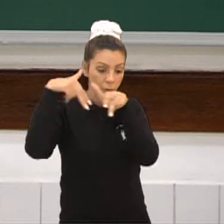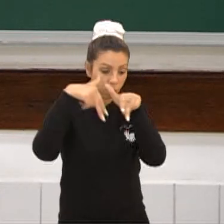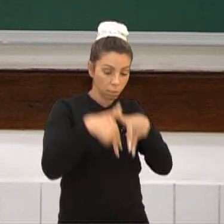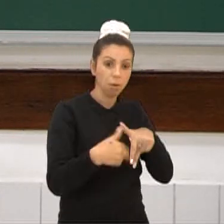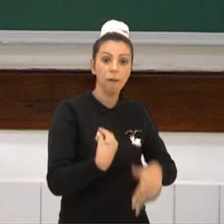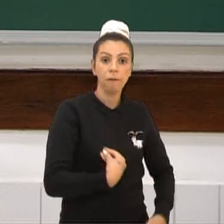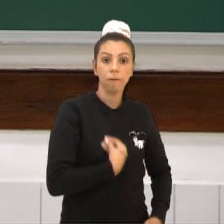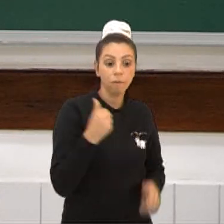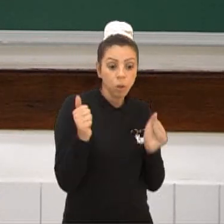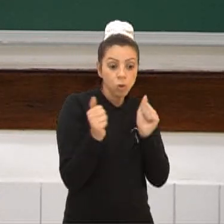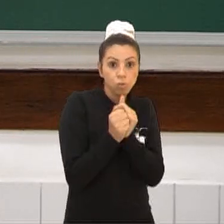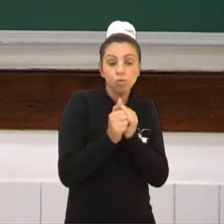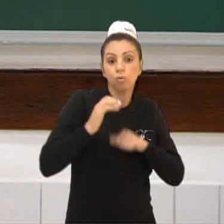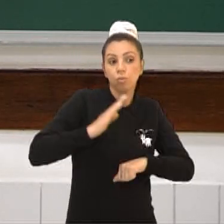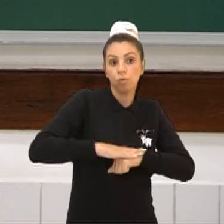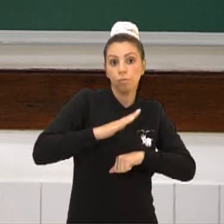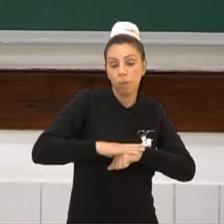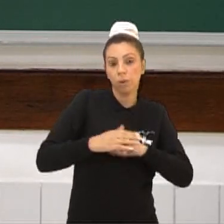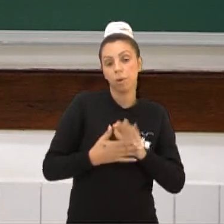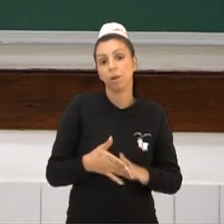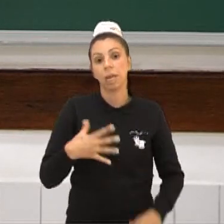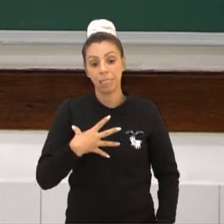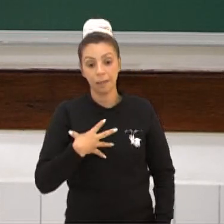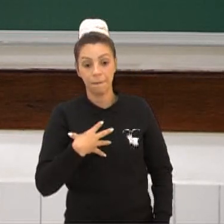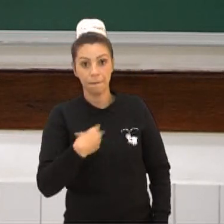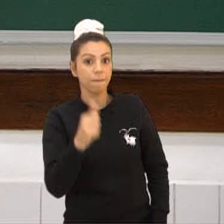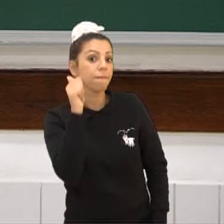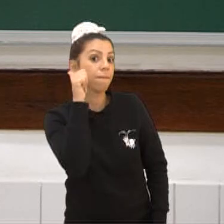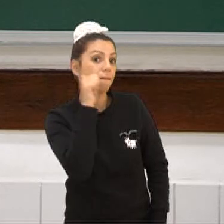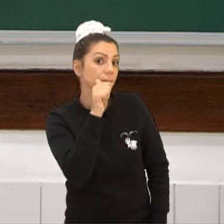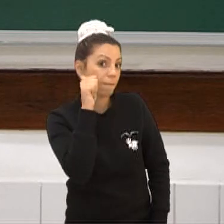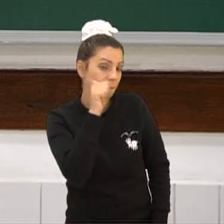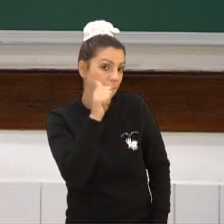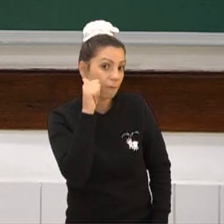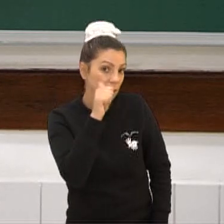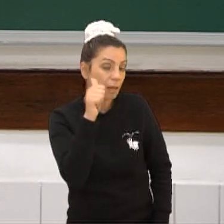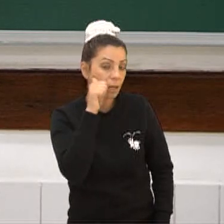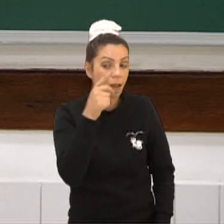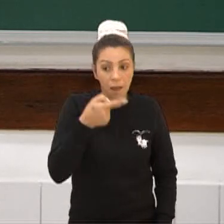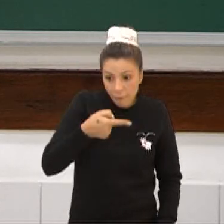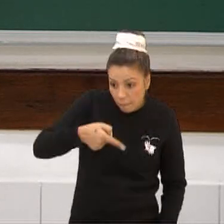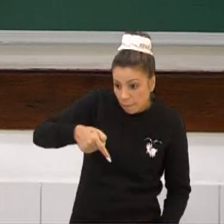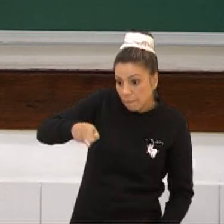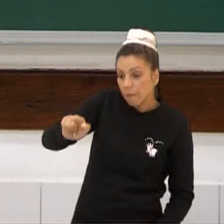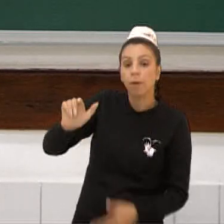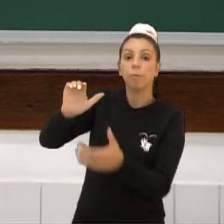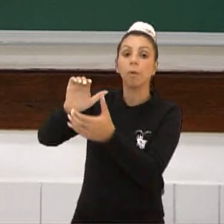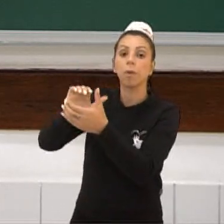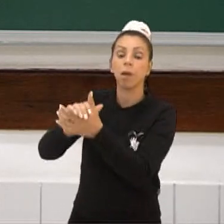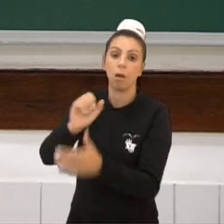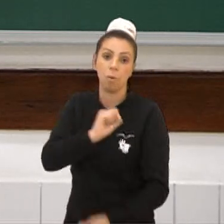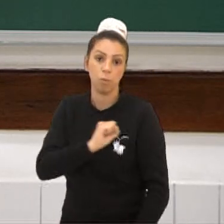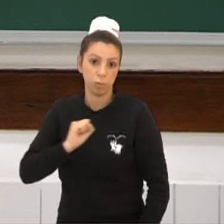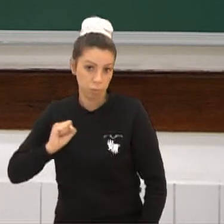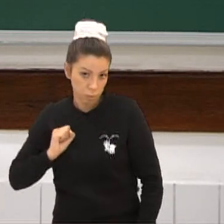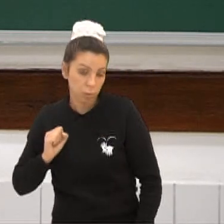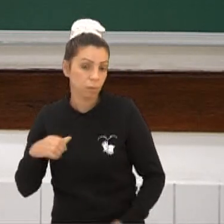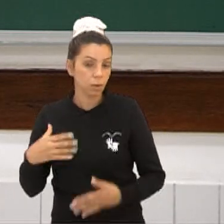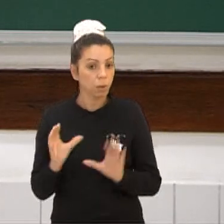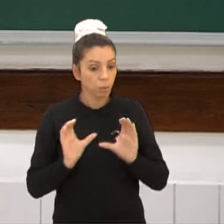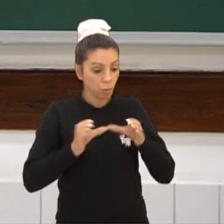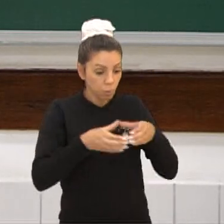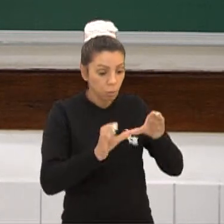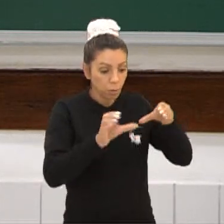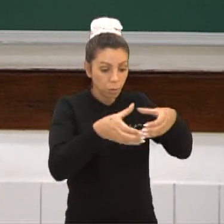essa minha filha, ela vai morar com o sogro. Então, são várias famílias que ficam todas juntas e formam as aldeias. Esse é o